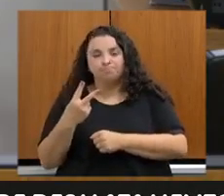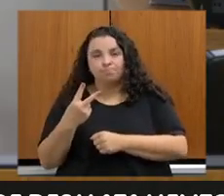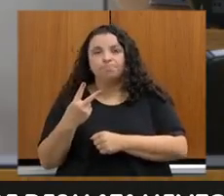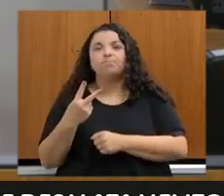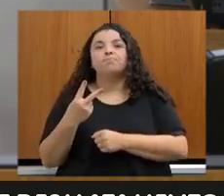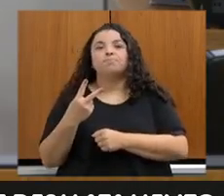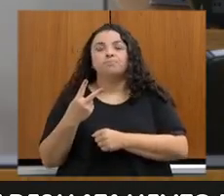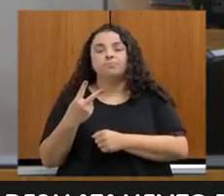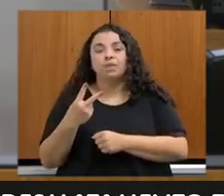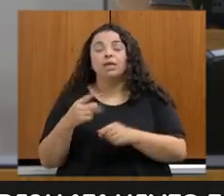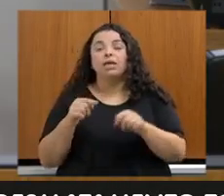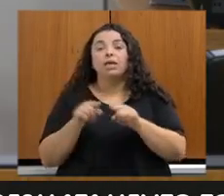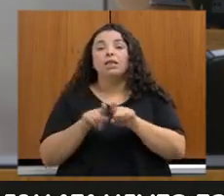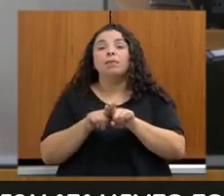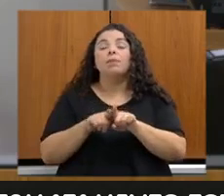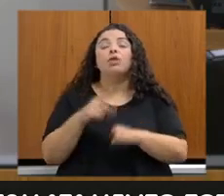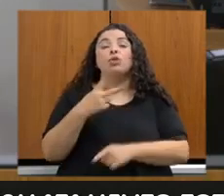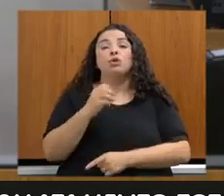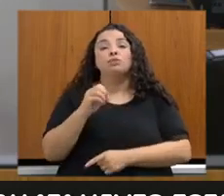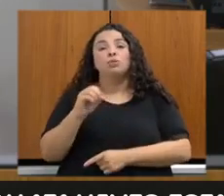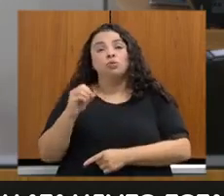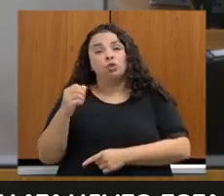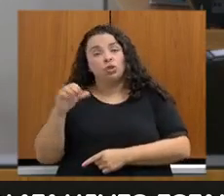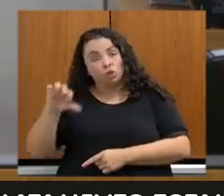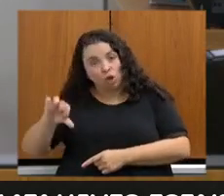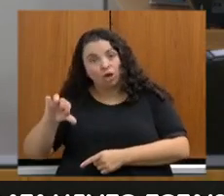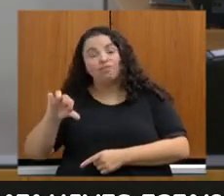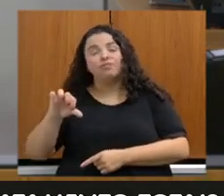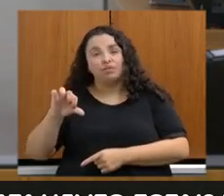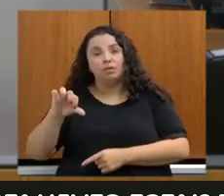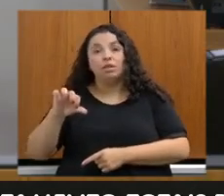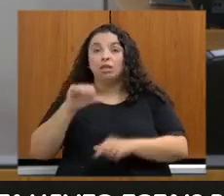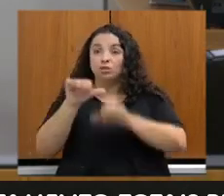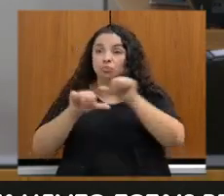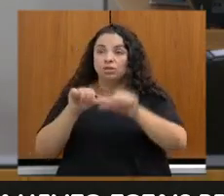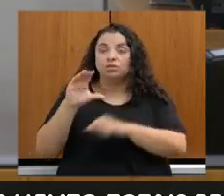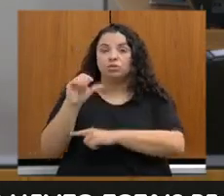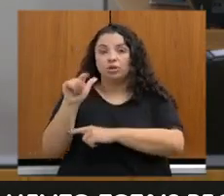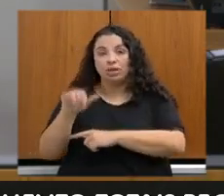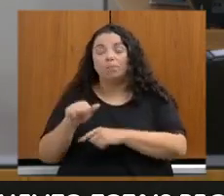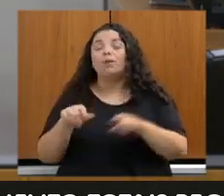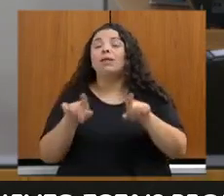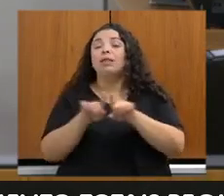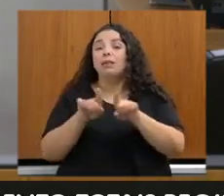Mudanças do Clima. Além disso, também ratificou o Acordo de Paris em 2016.